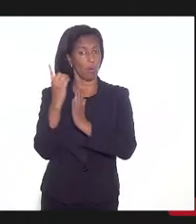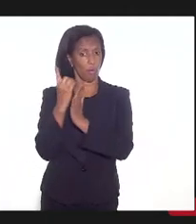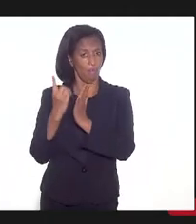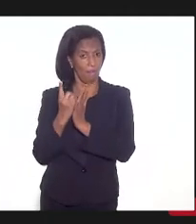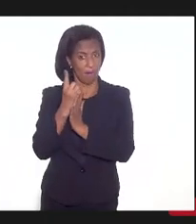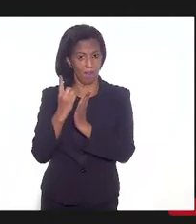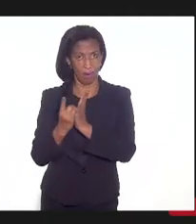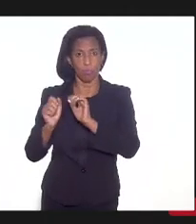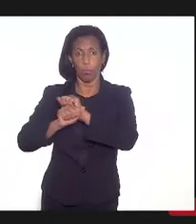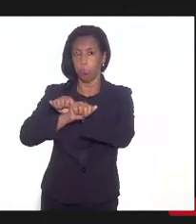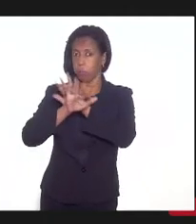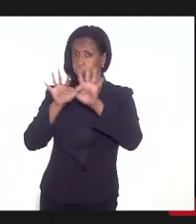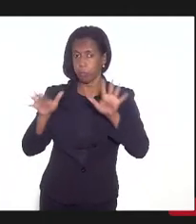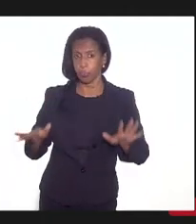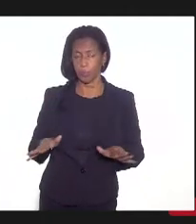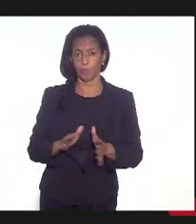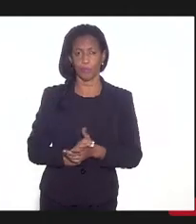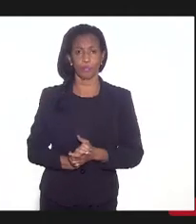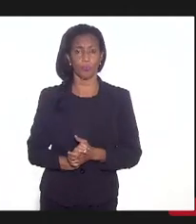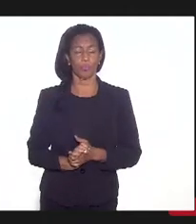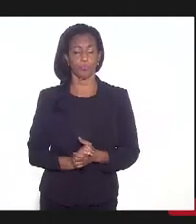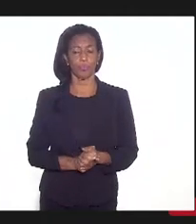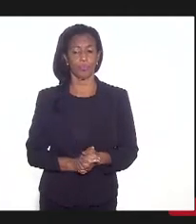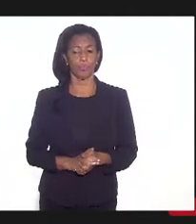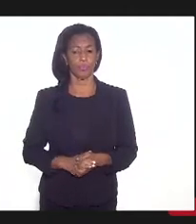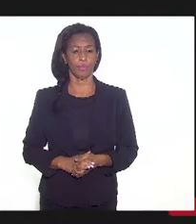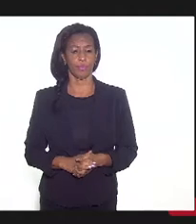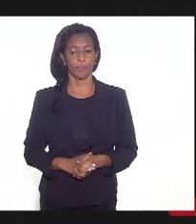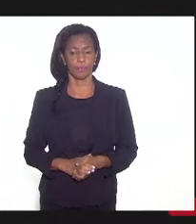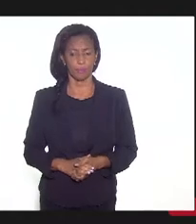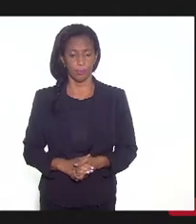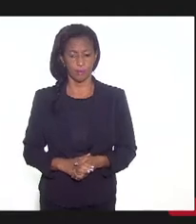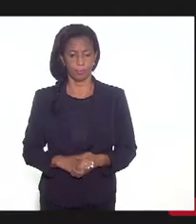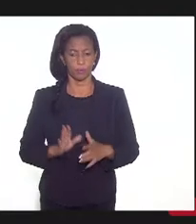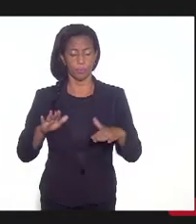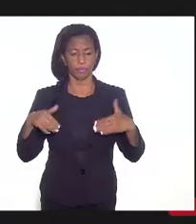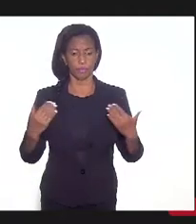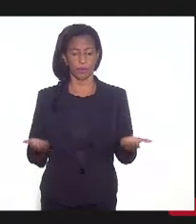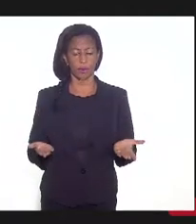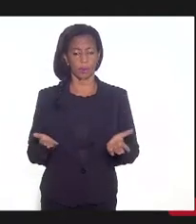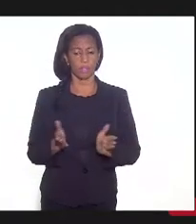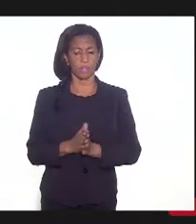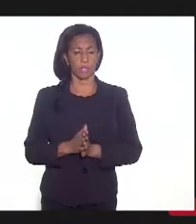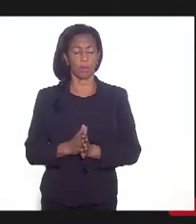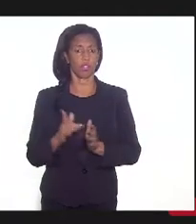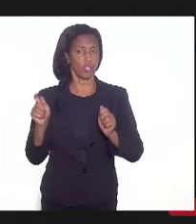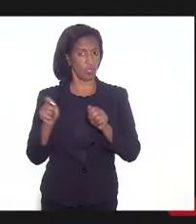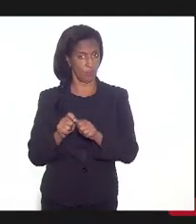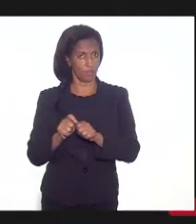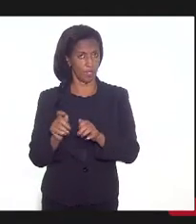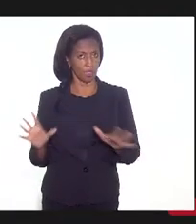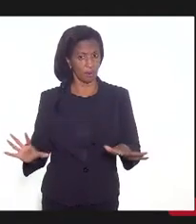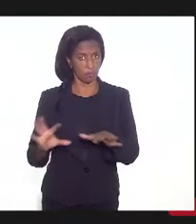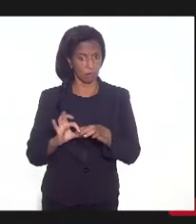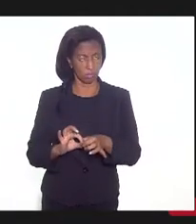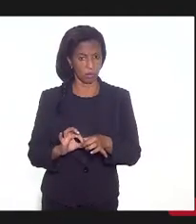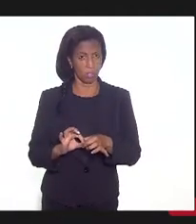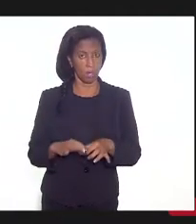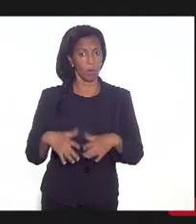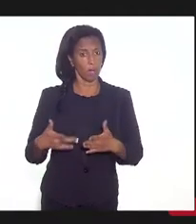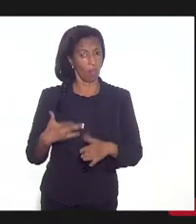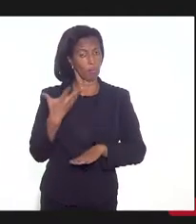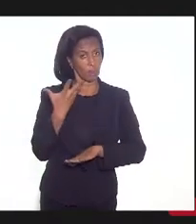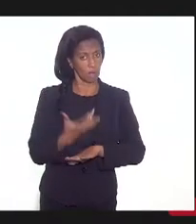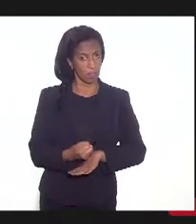estava claro isso no decreto, senão também teria complicações, então, a gente fez a adesão e ao fazer a adesão,